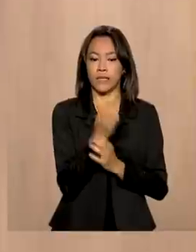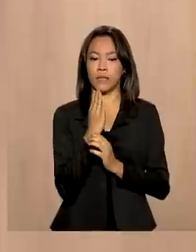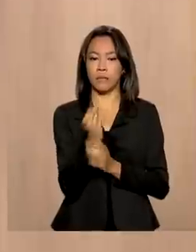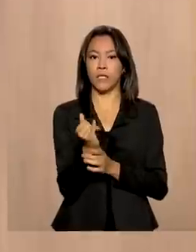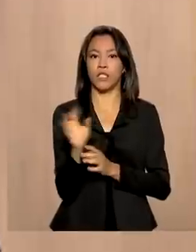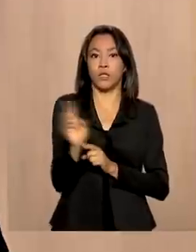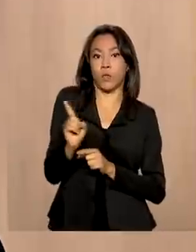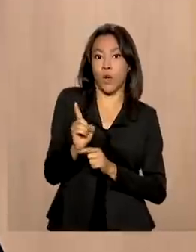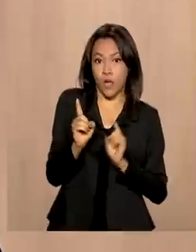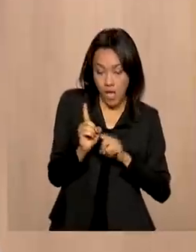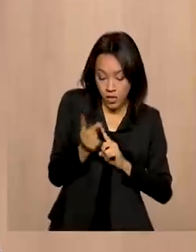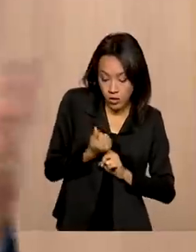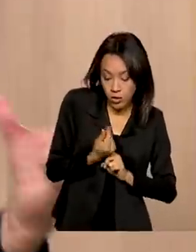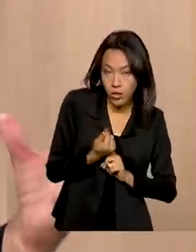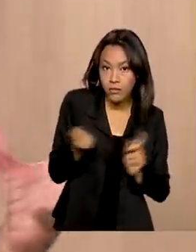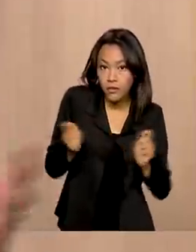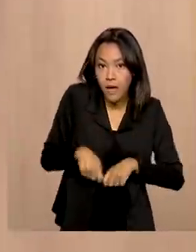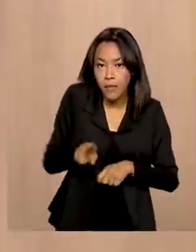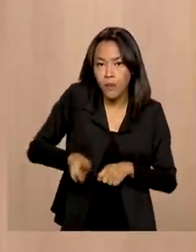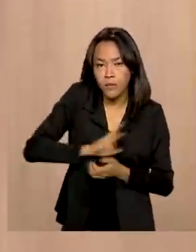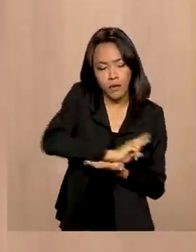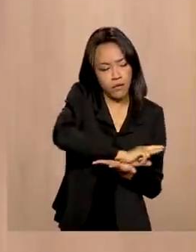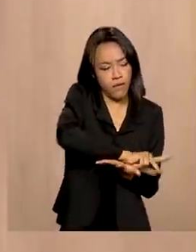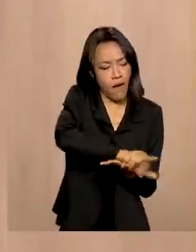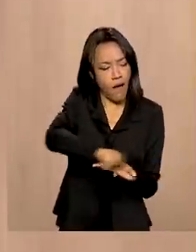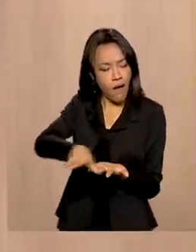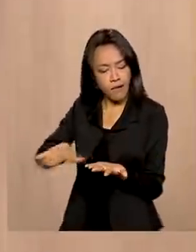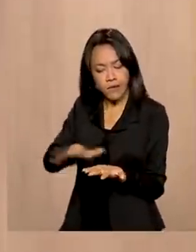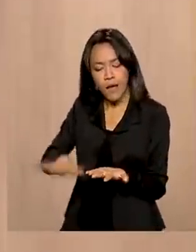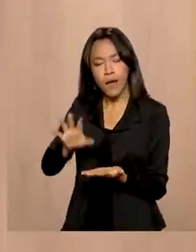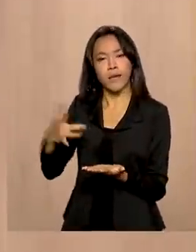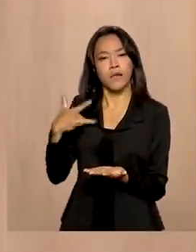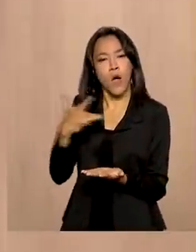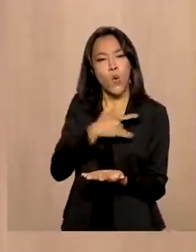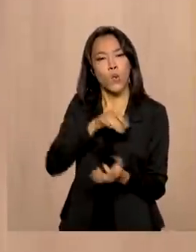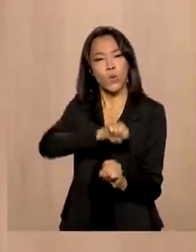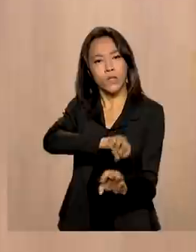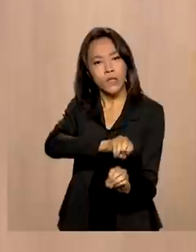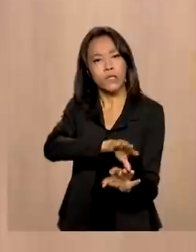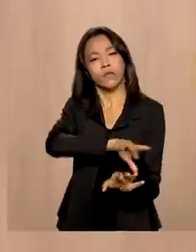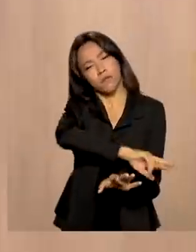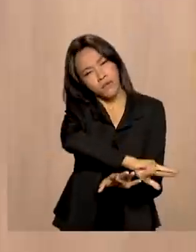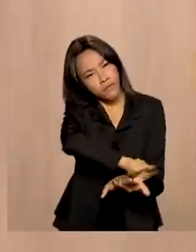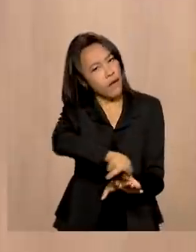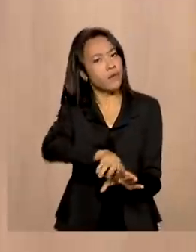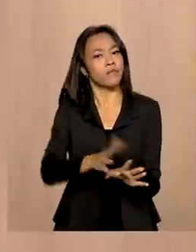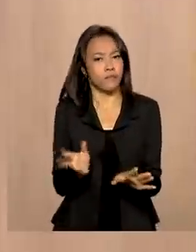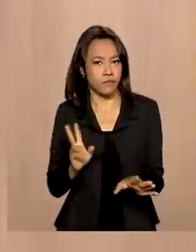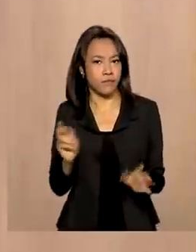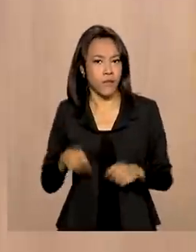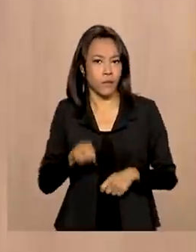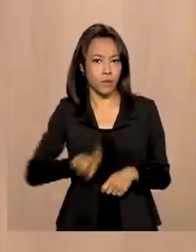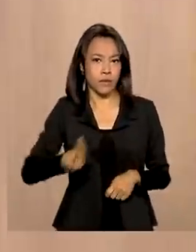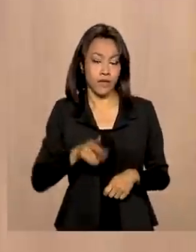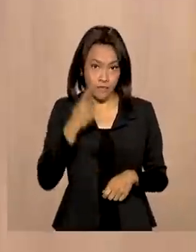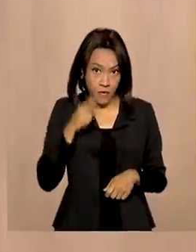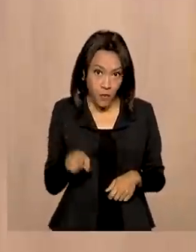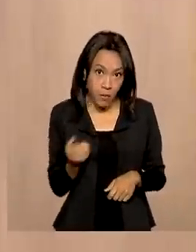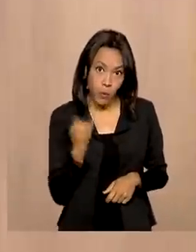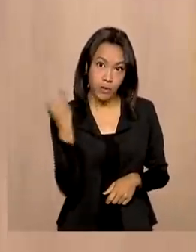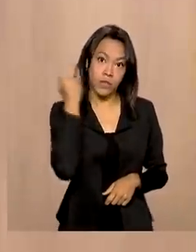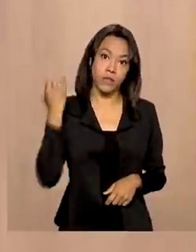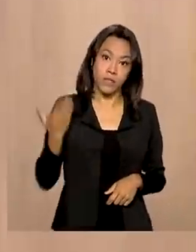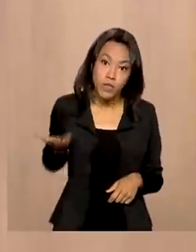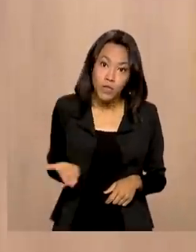Recursos esses que poderão ser utilizados nas mais diversas áreas, como educação, saúde e por aí vai. Vejam, então, a importância que é o Pré-Sal para o